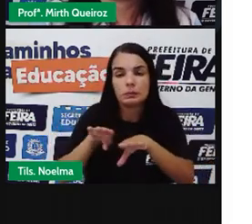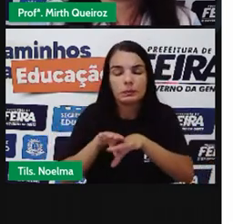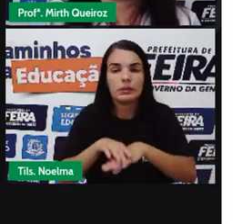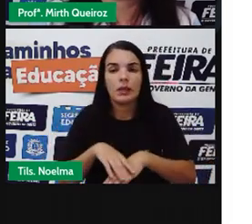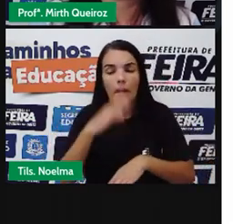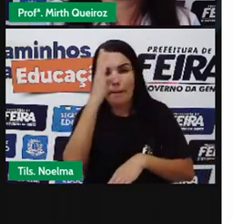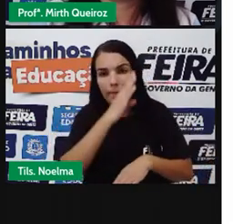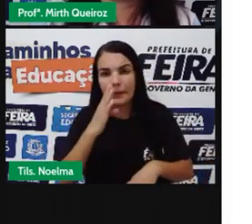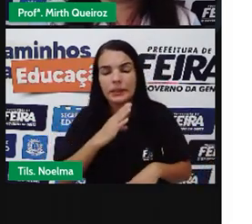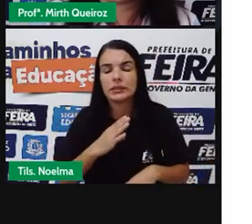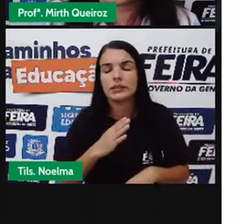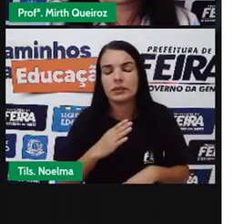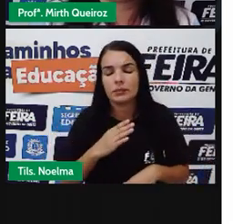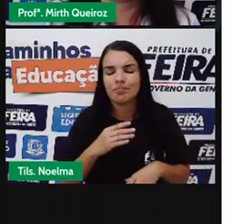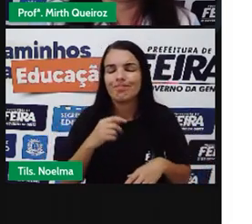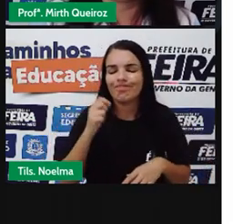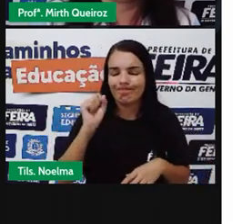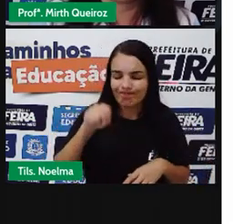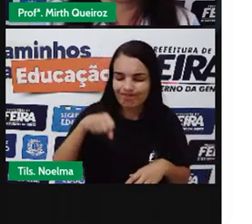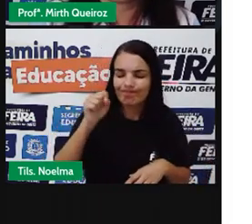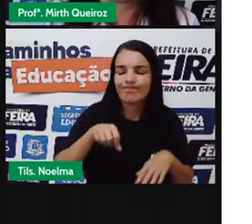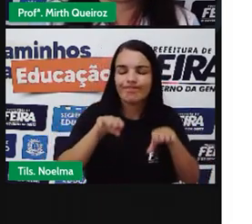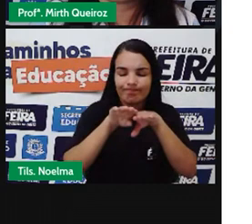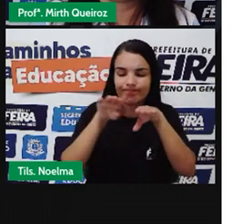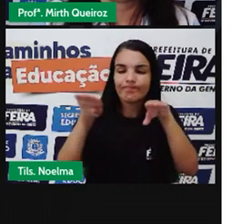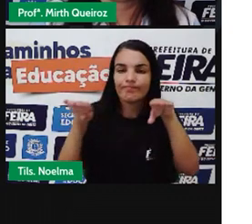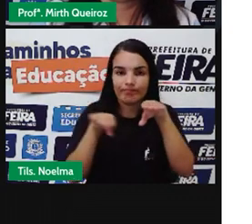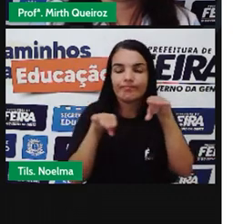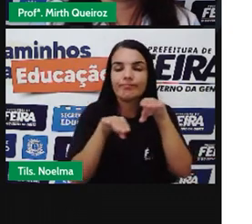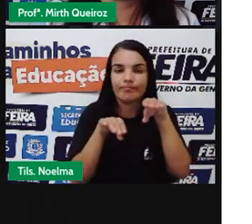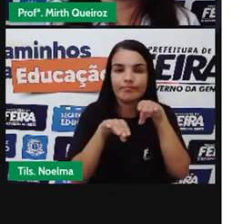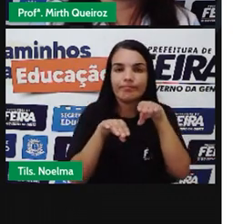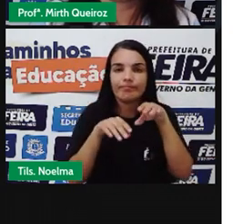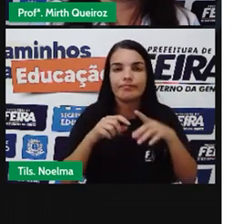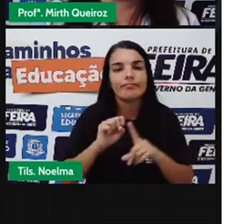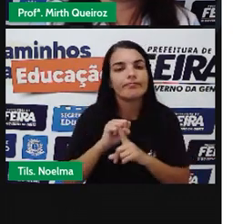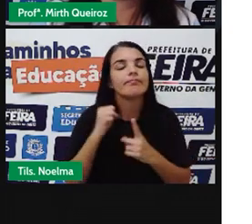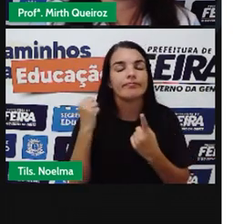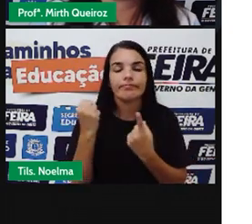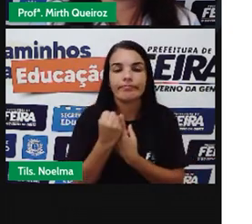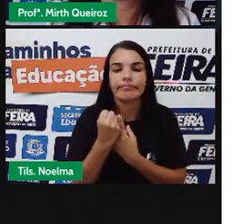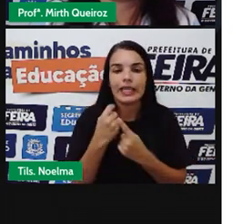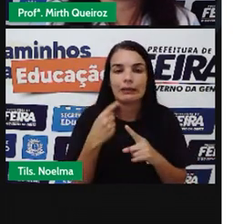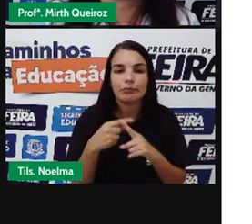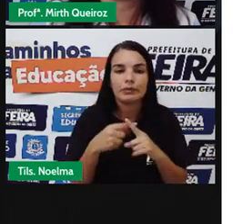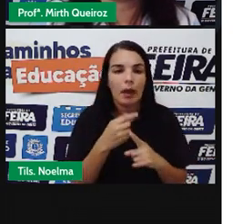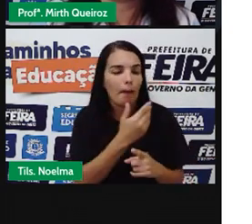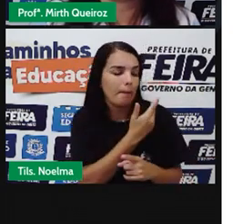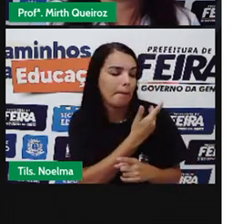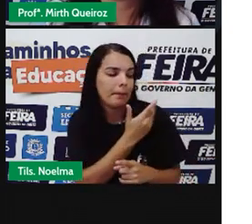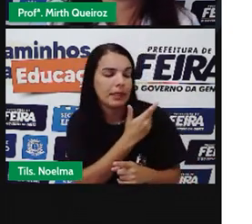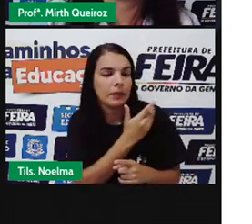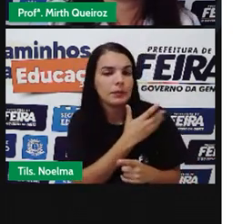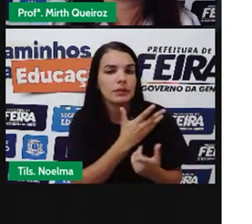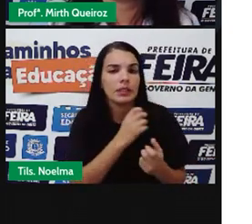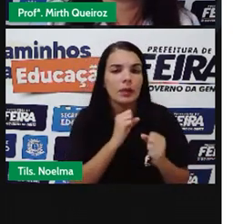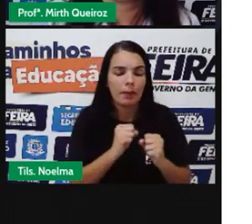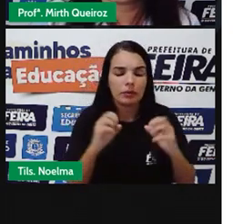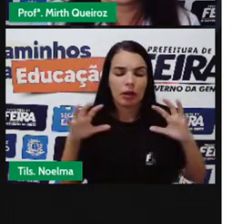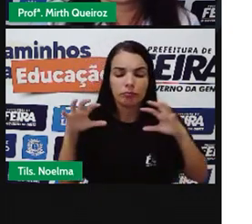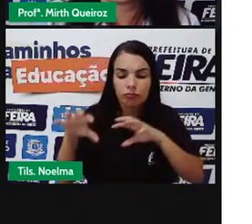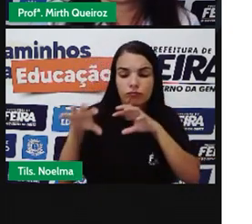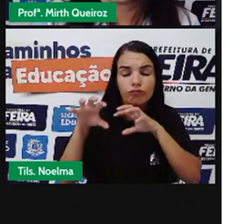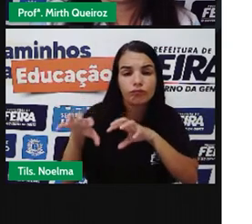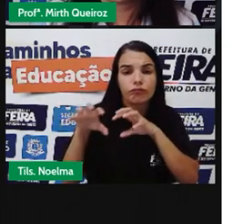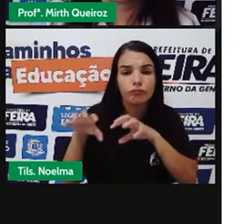é um país desigual Infelizmente Como o preconceito Pode influenciar então aí Na desigualdade